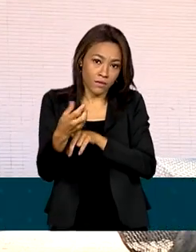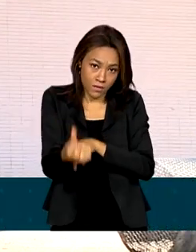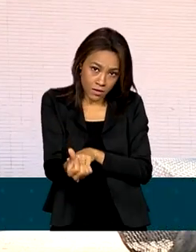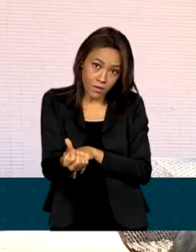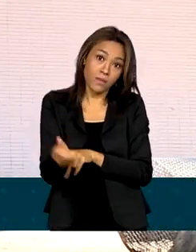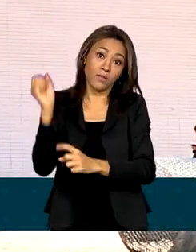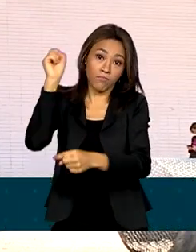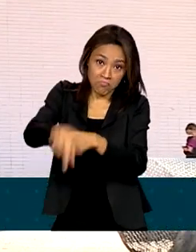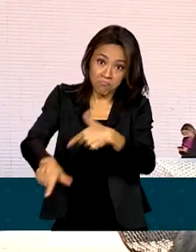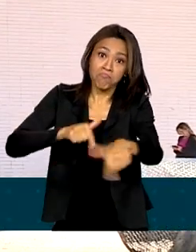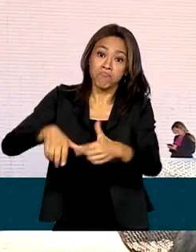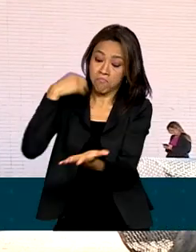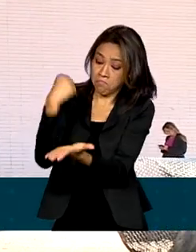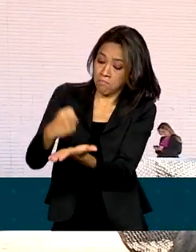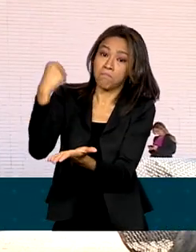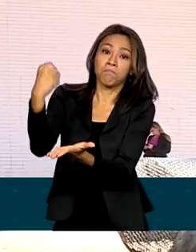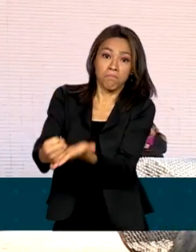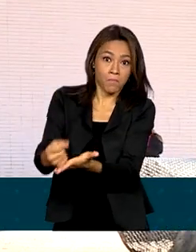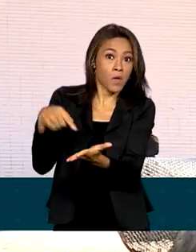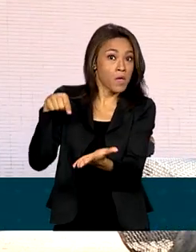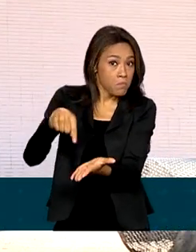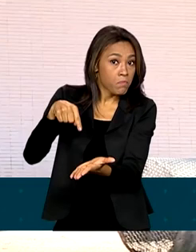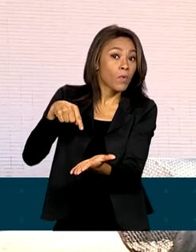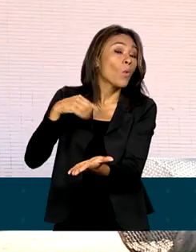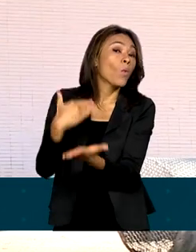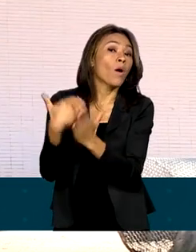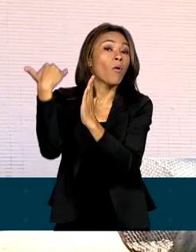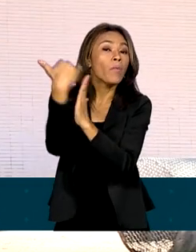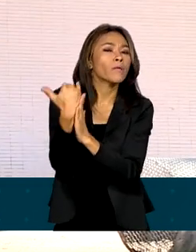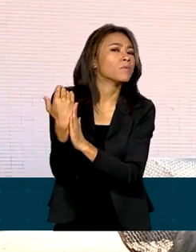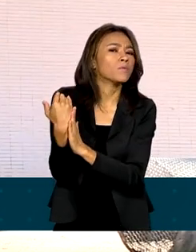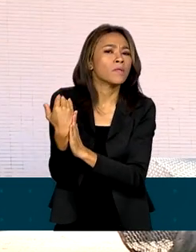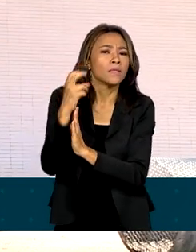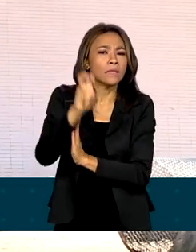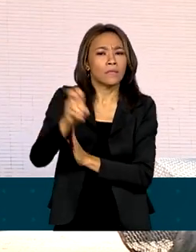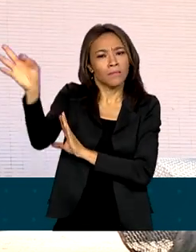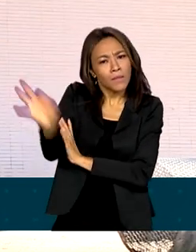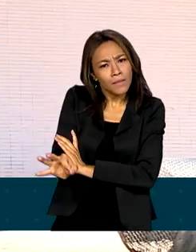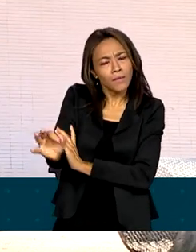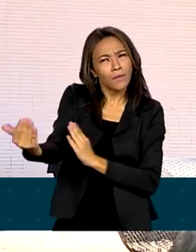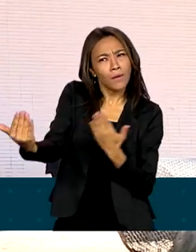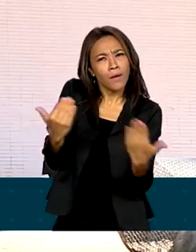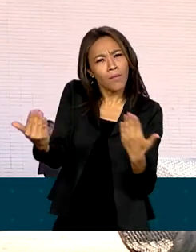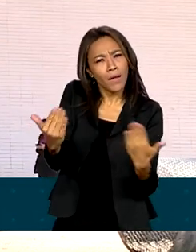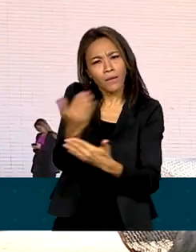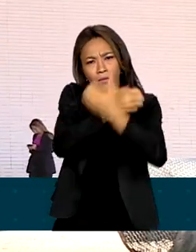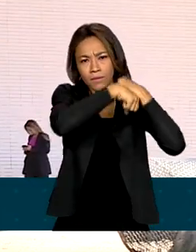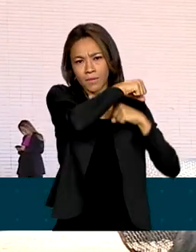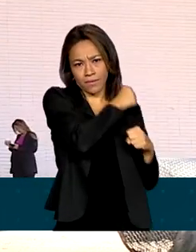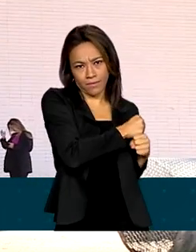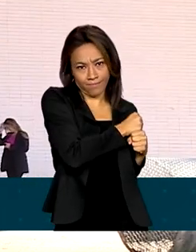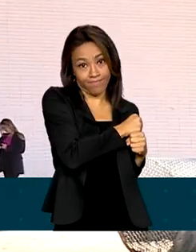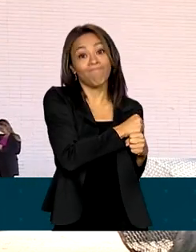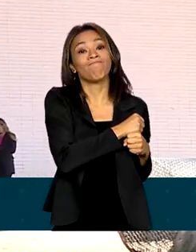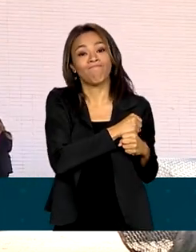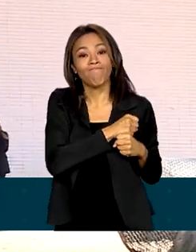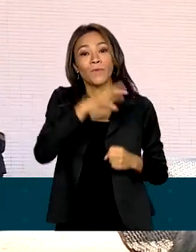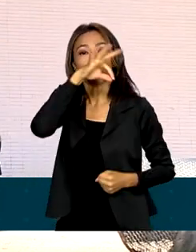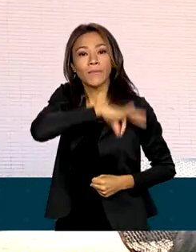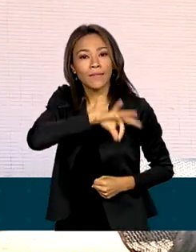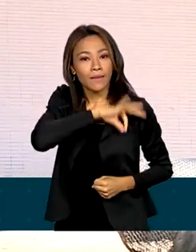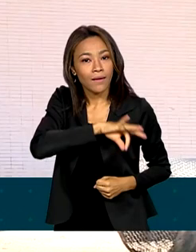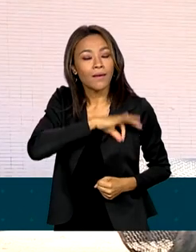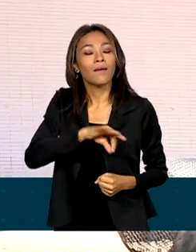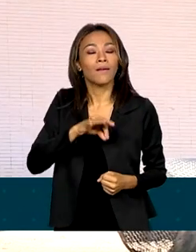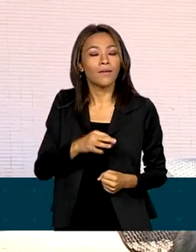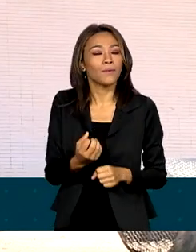trabalho com carteira assinada. Um aumento de 5% em relação ao ano anterior. O salário médio de